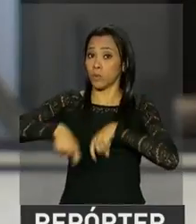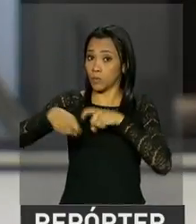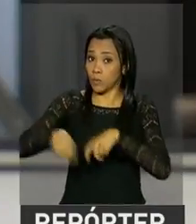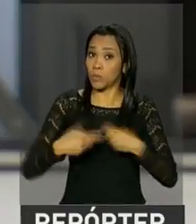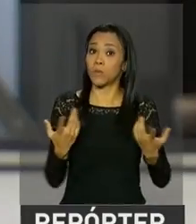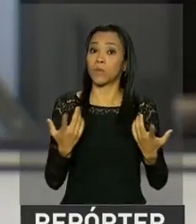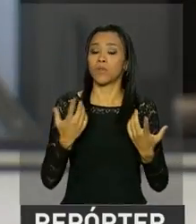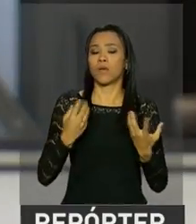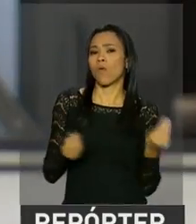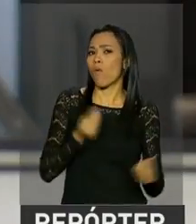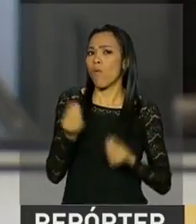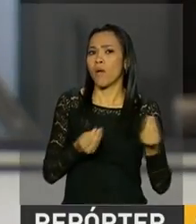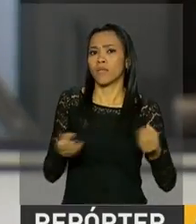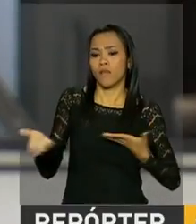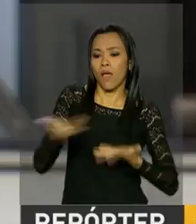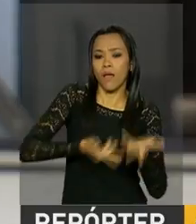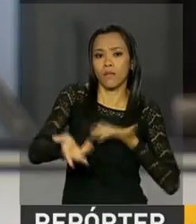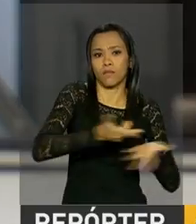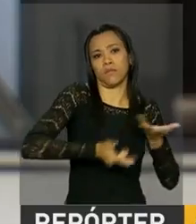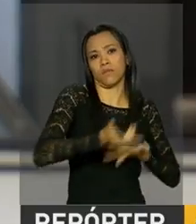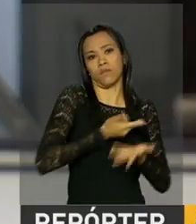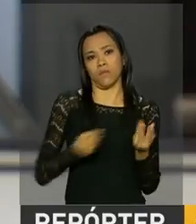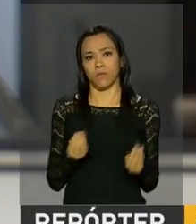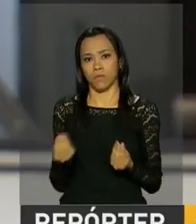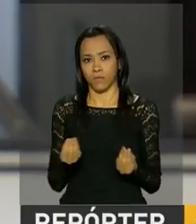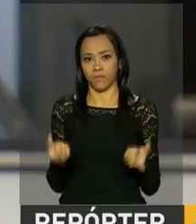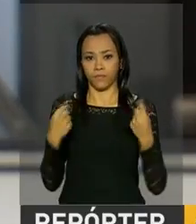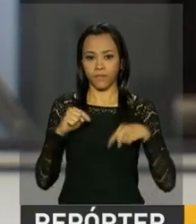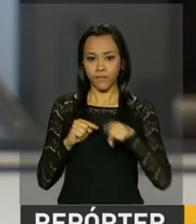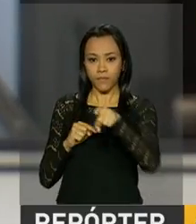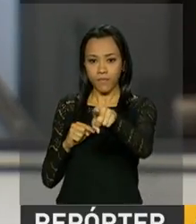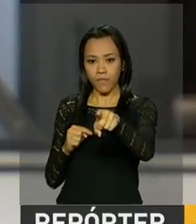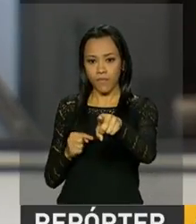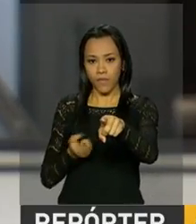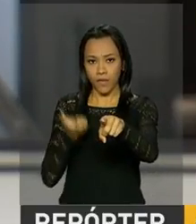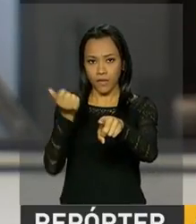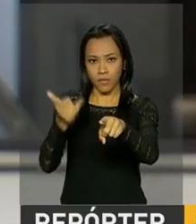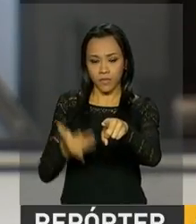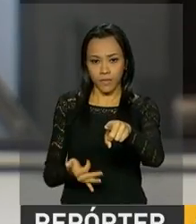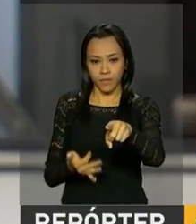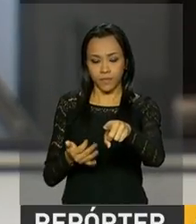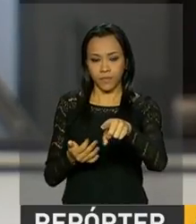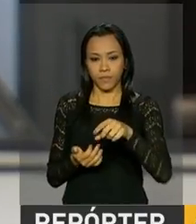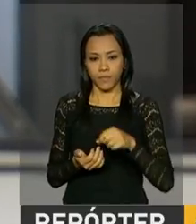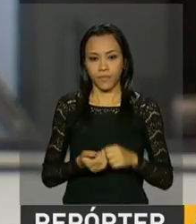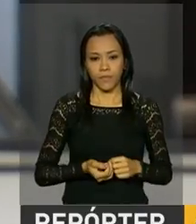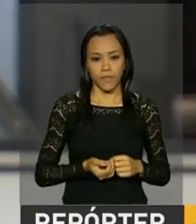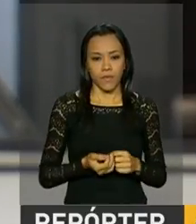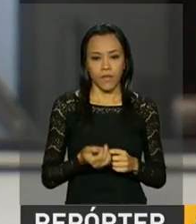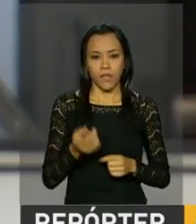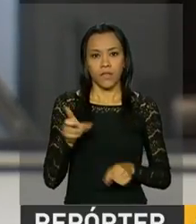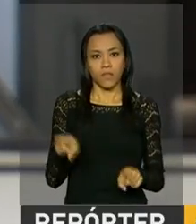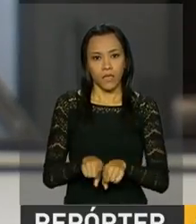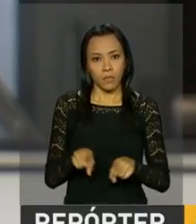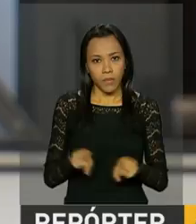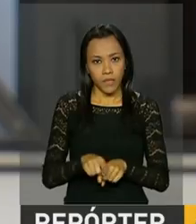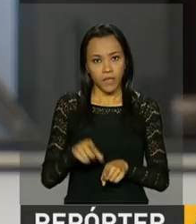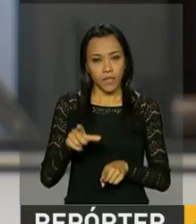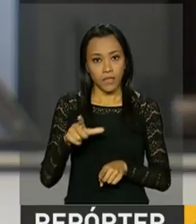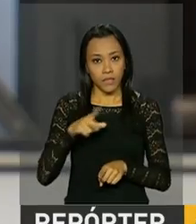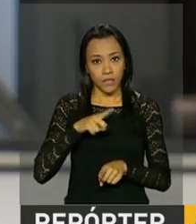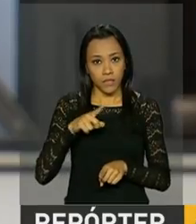ministro e a sua equipe estão propiciando em relação a proporcionar ganhos em cima dessas